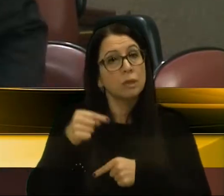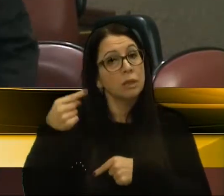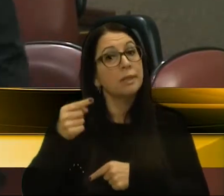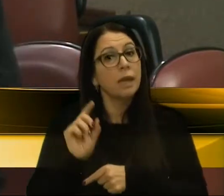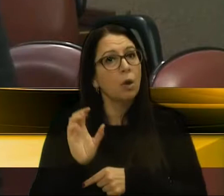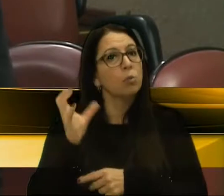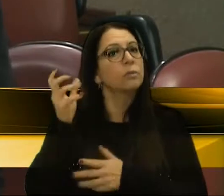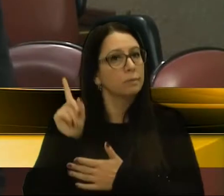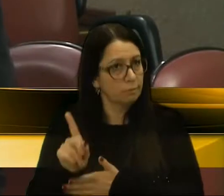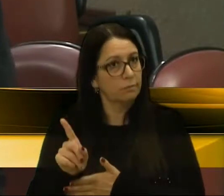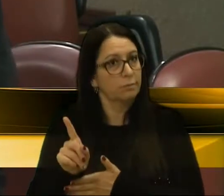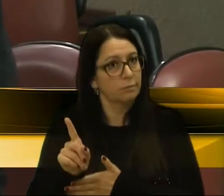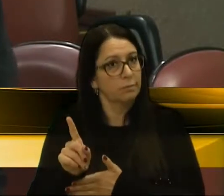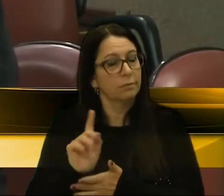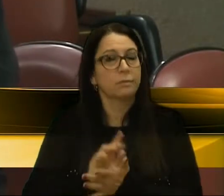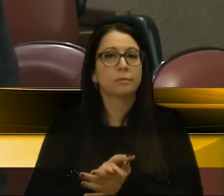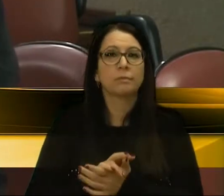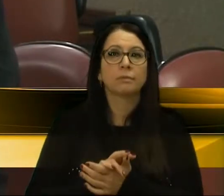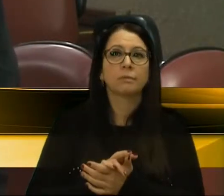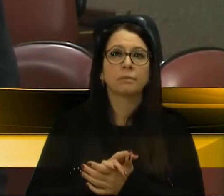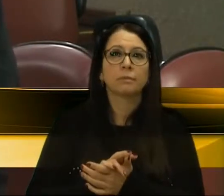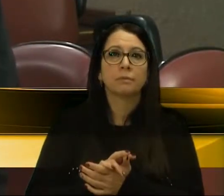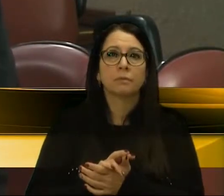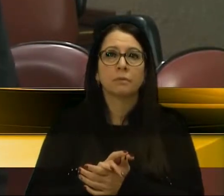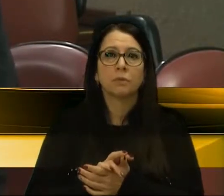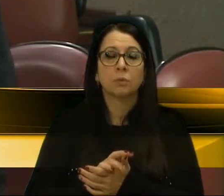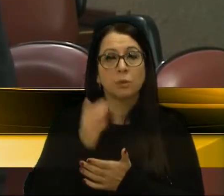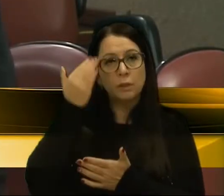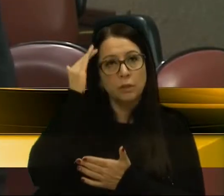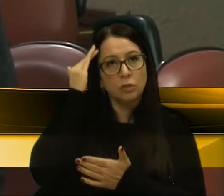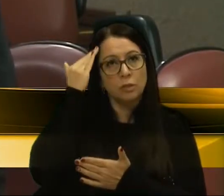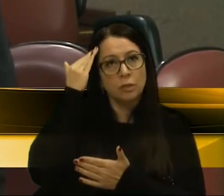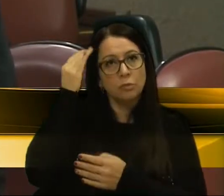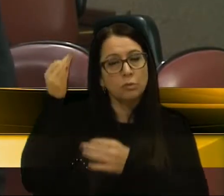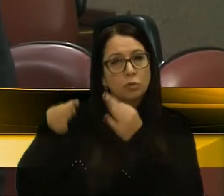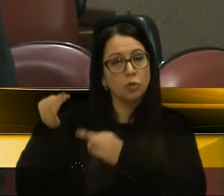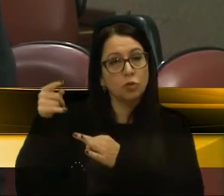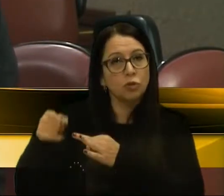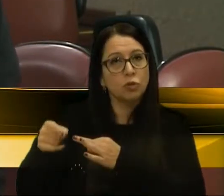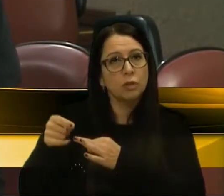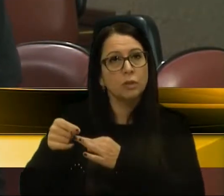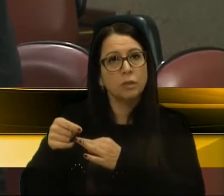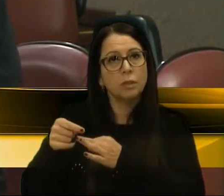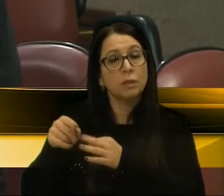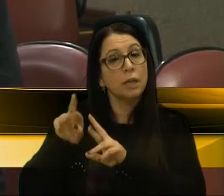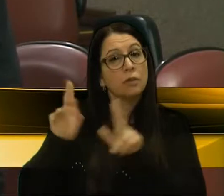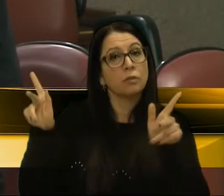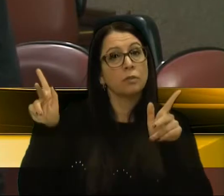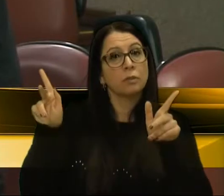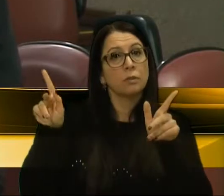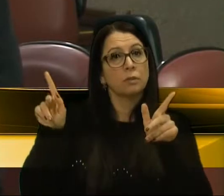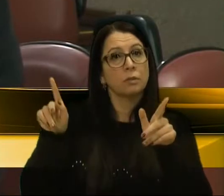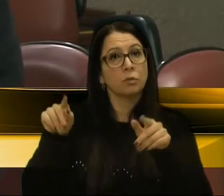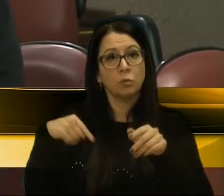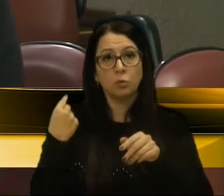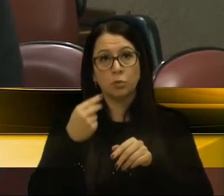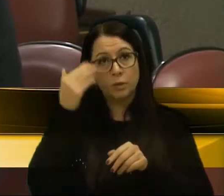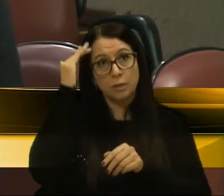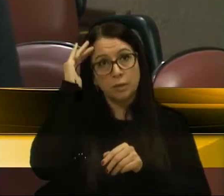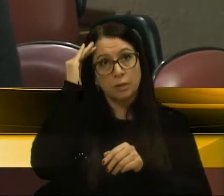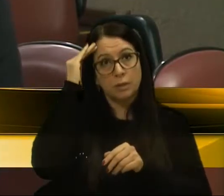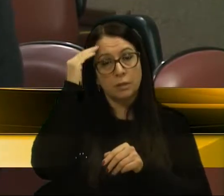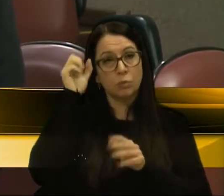acontecendo, né, o entendimento do Tribunal de Justiça de forma diferenciada do que entendeu o